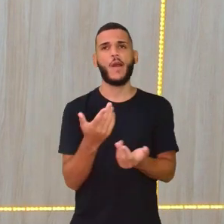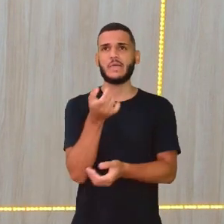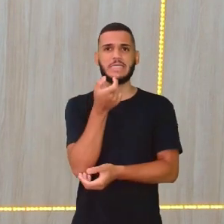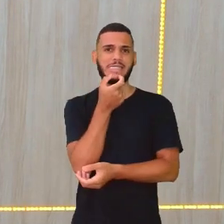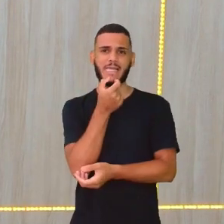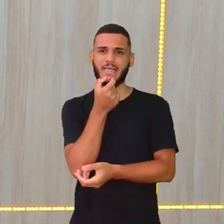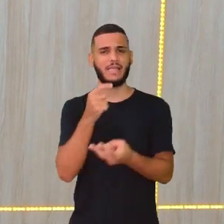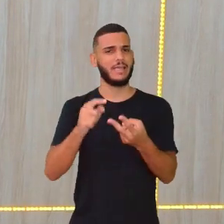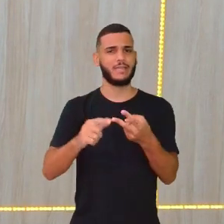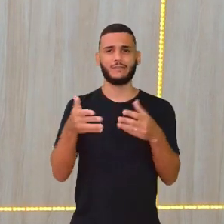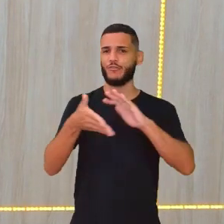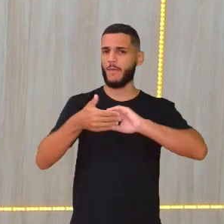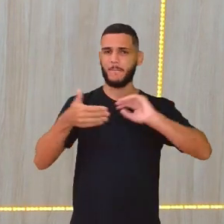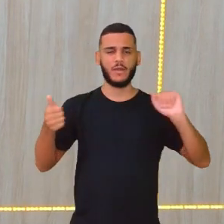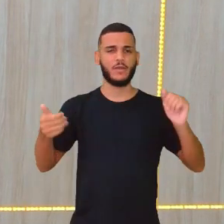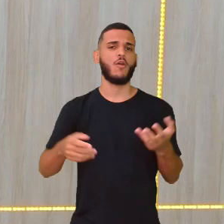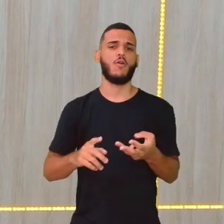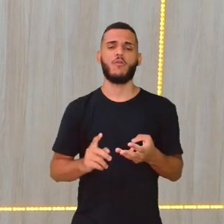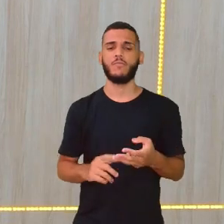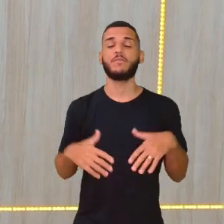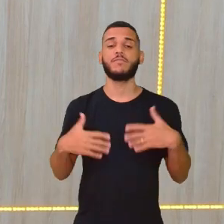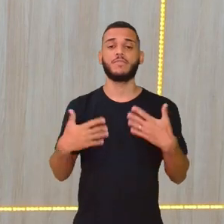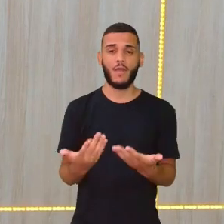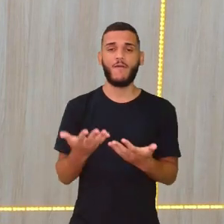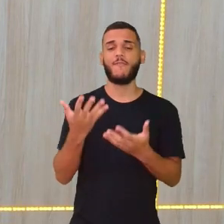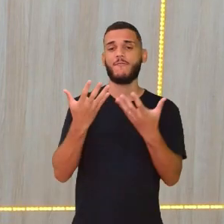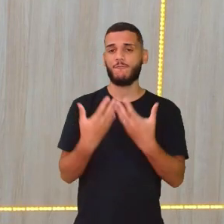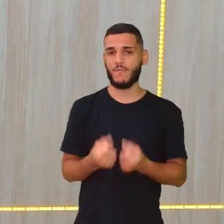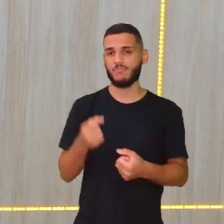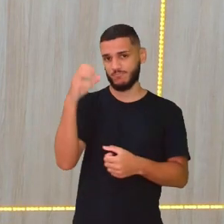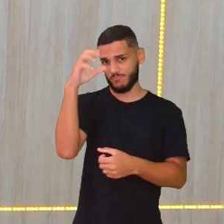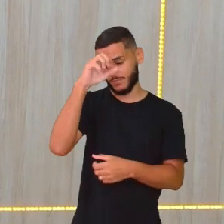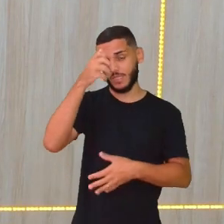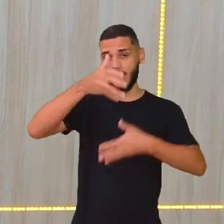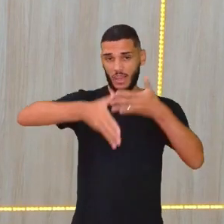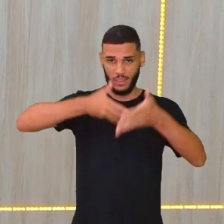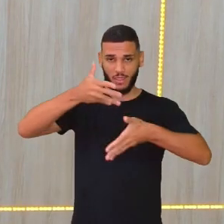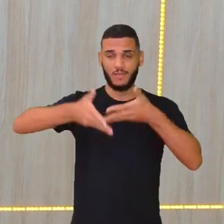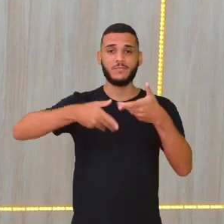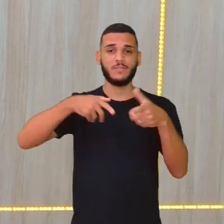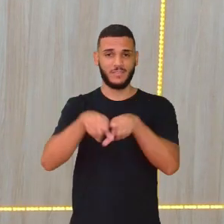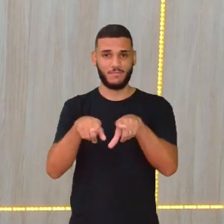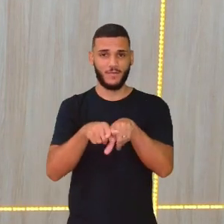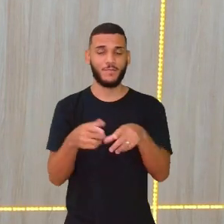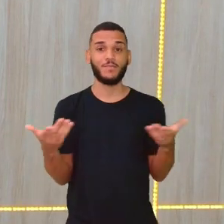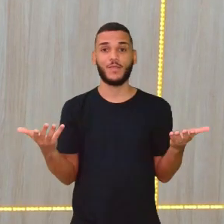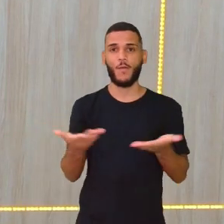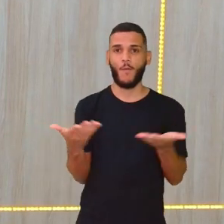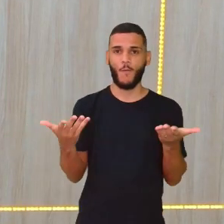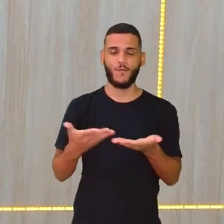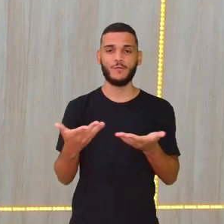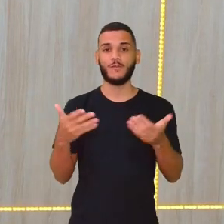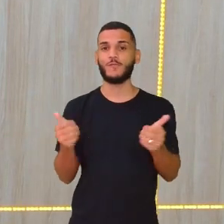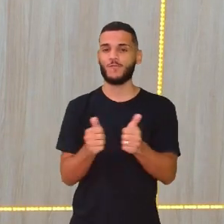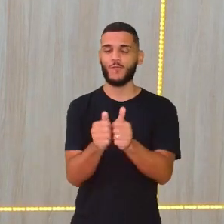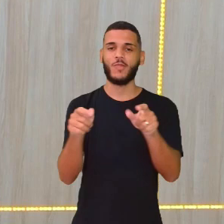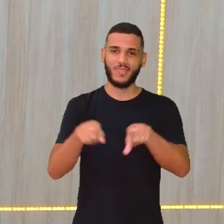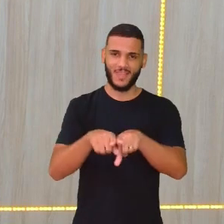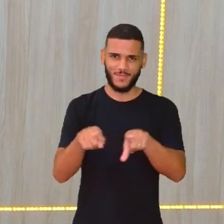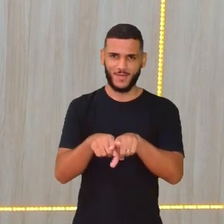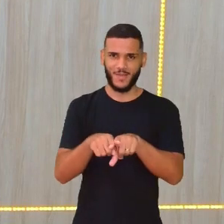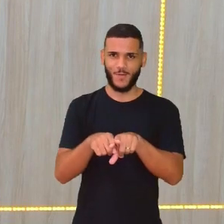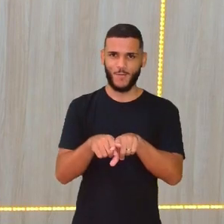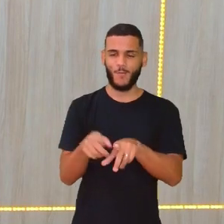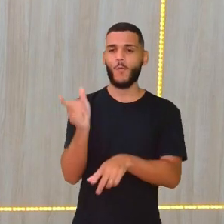comunicar em inglês, espanhol, né? Então, vamos aí aprender um pouquinho de Libras também, né? E hoje estou aqui também com